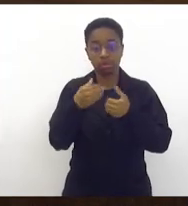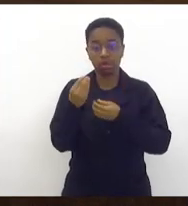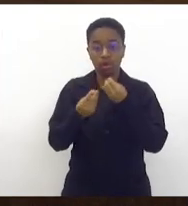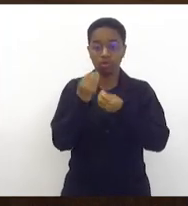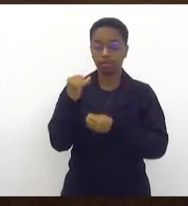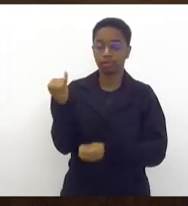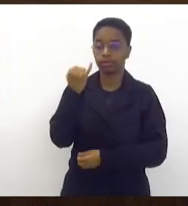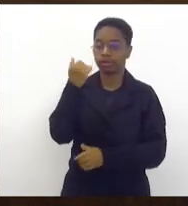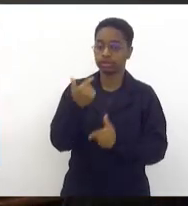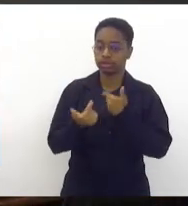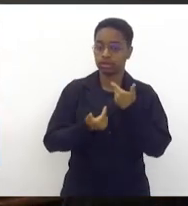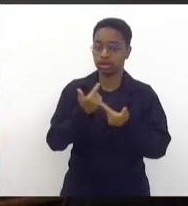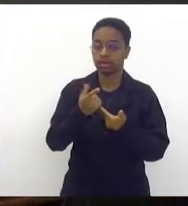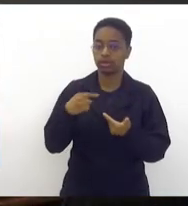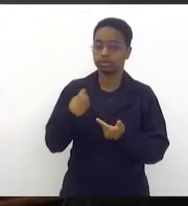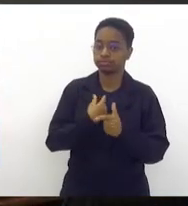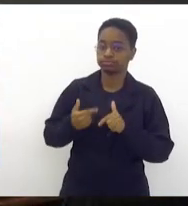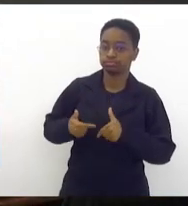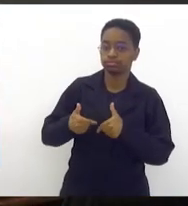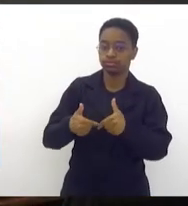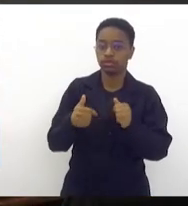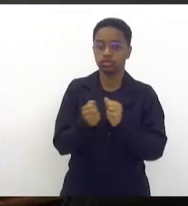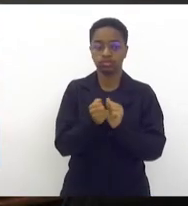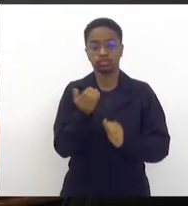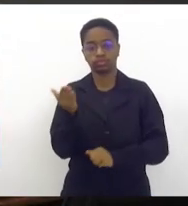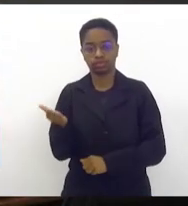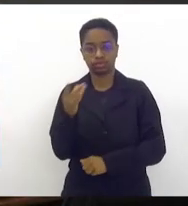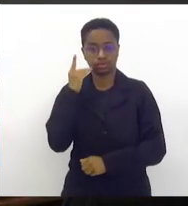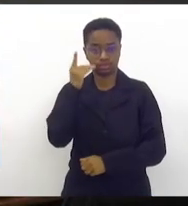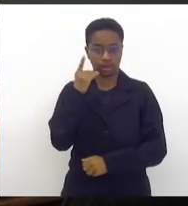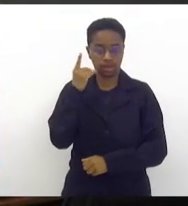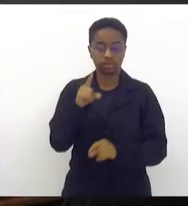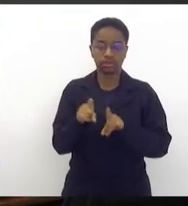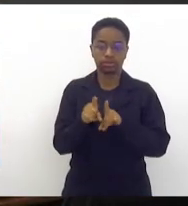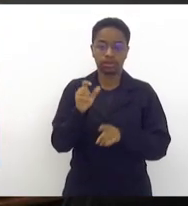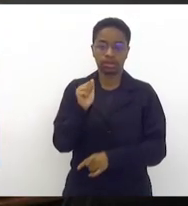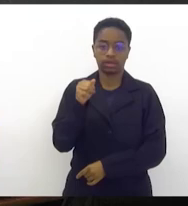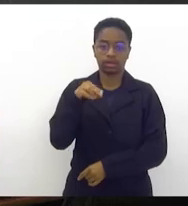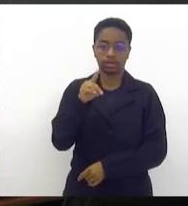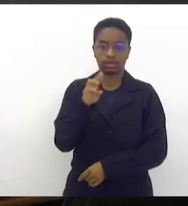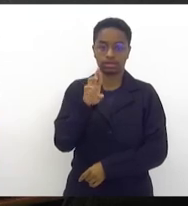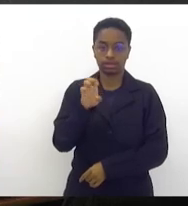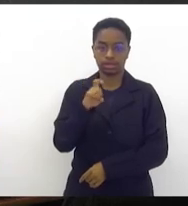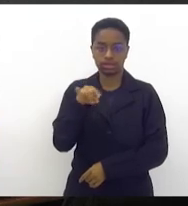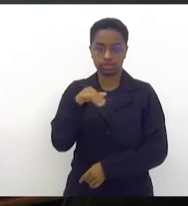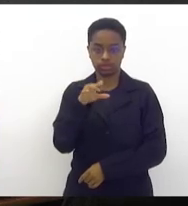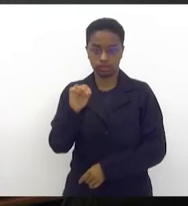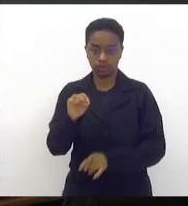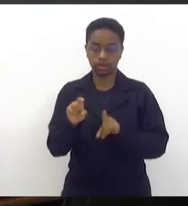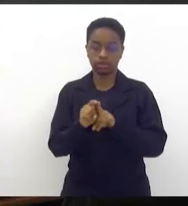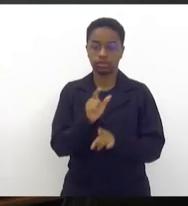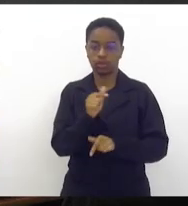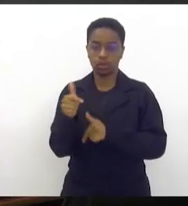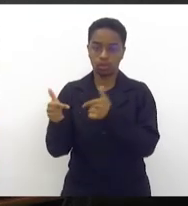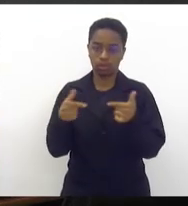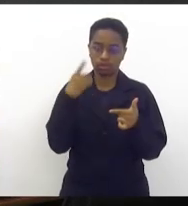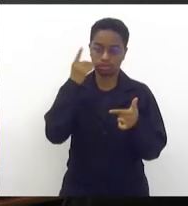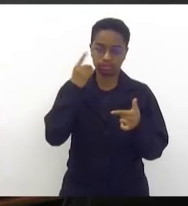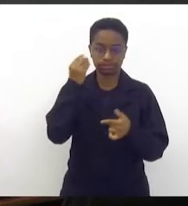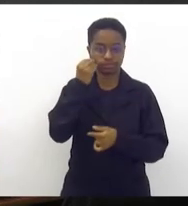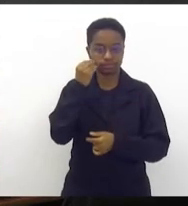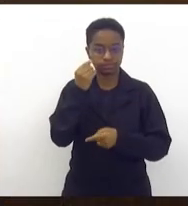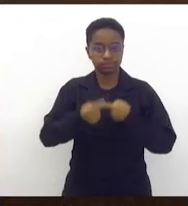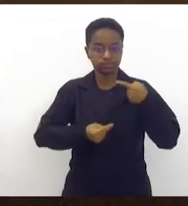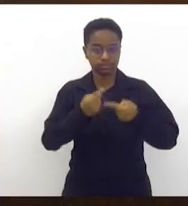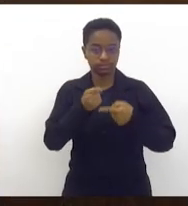do trabalho que venho fazendo com vossa excelência e com o deputado Andrézinho Siciliano e demais deputados para fazer o debate